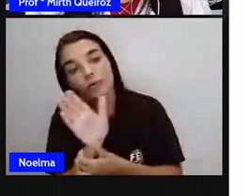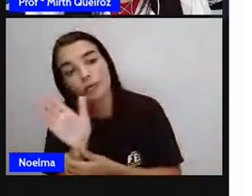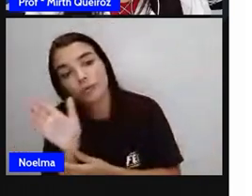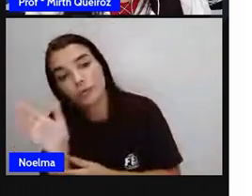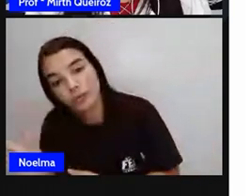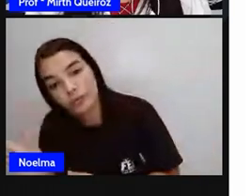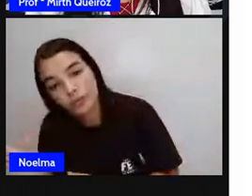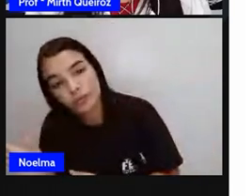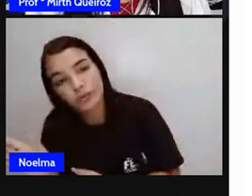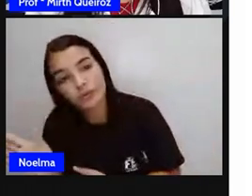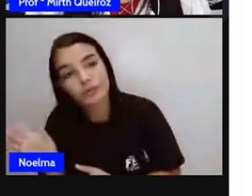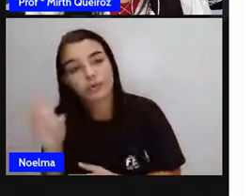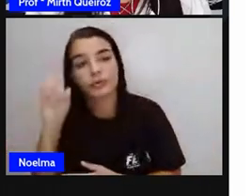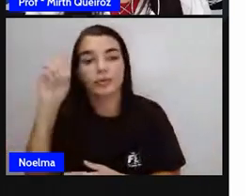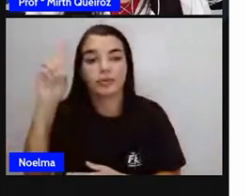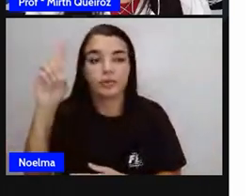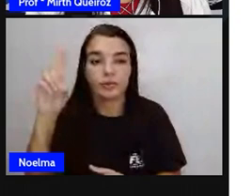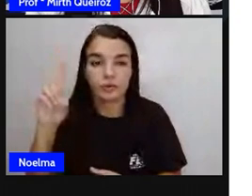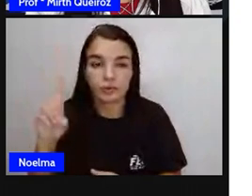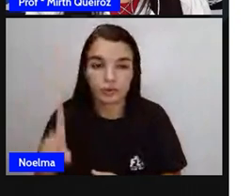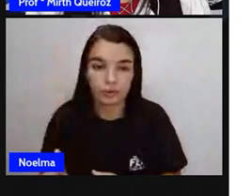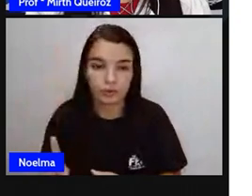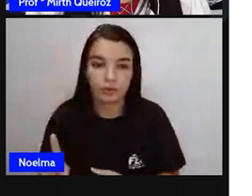ela virou o quê?